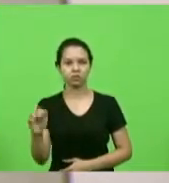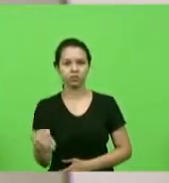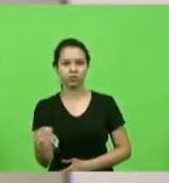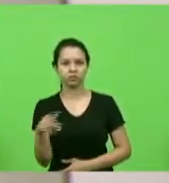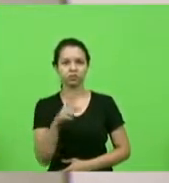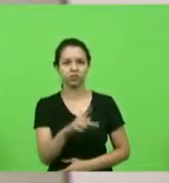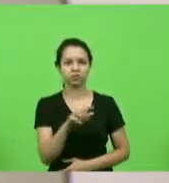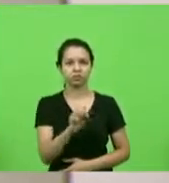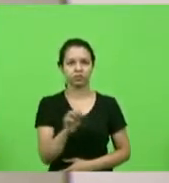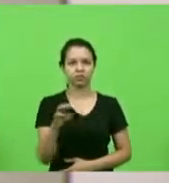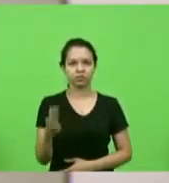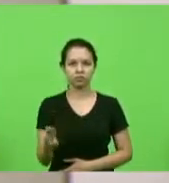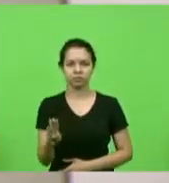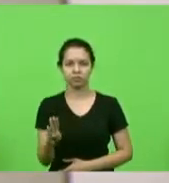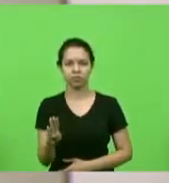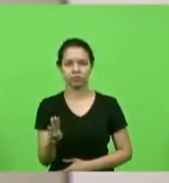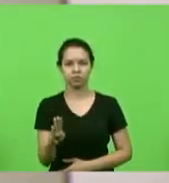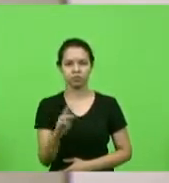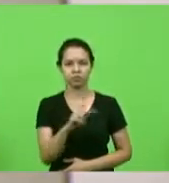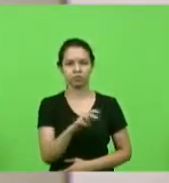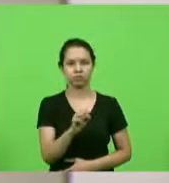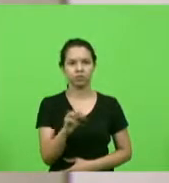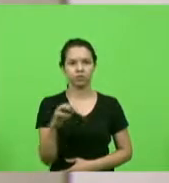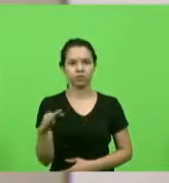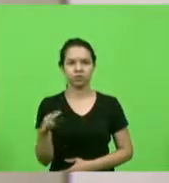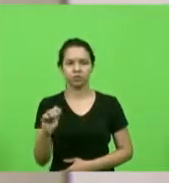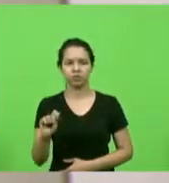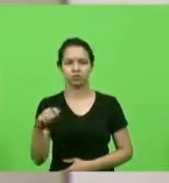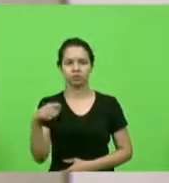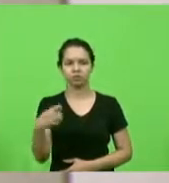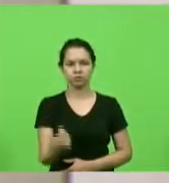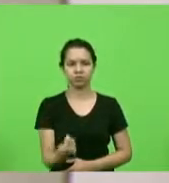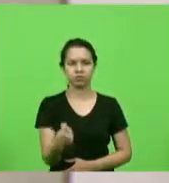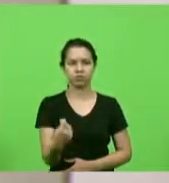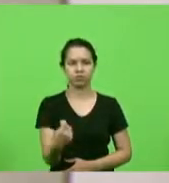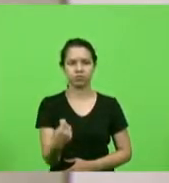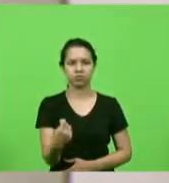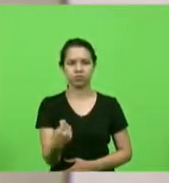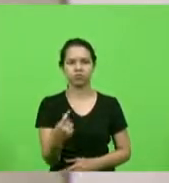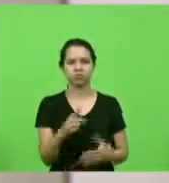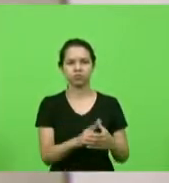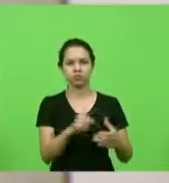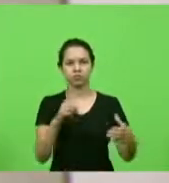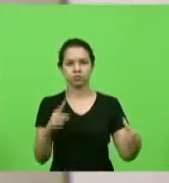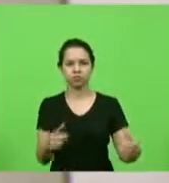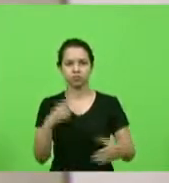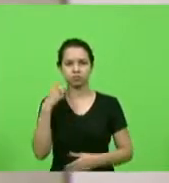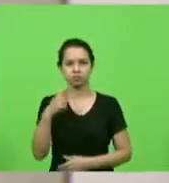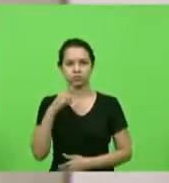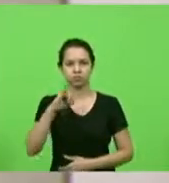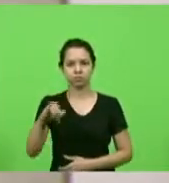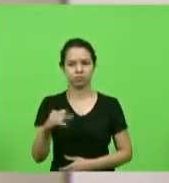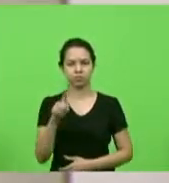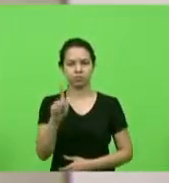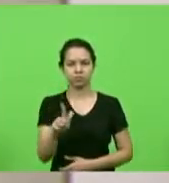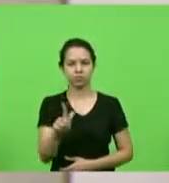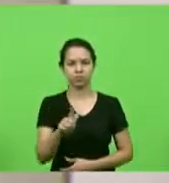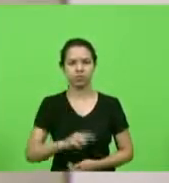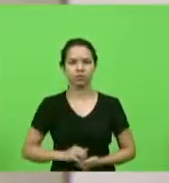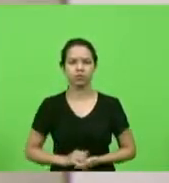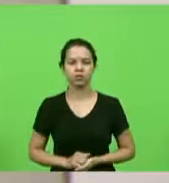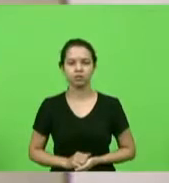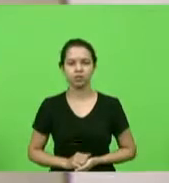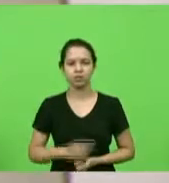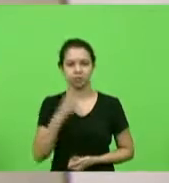e PSC, para ocupar a cadeira de deputado neste poder, em decorrência do afastamento do deputado Júlio Garcia, para tratar de interesses